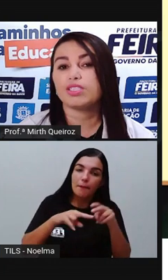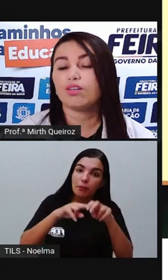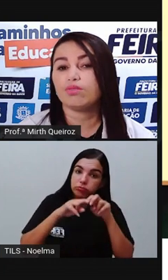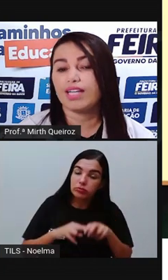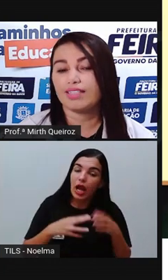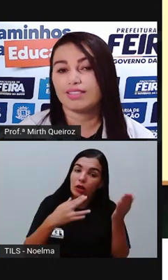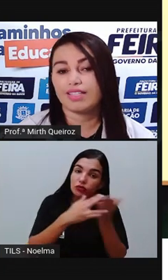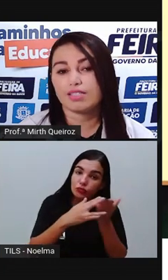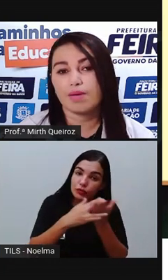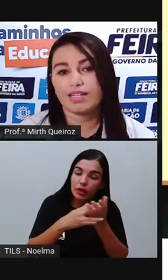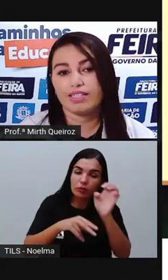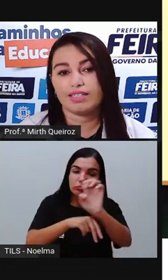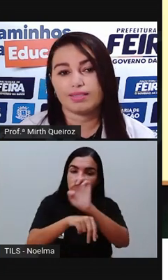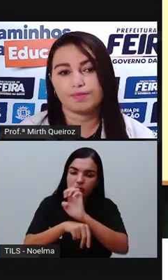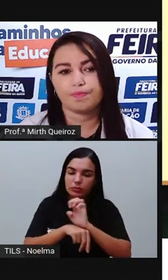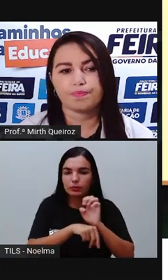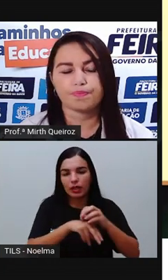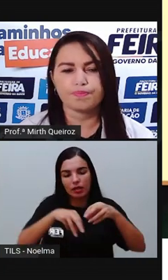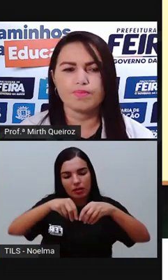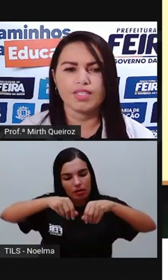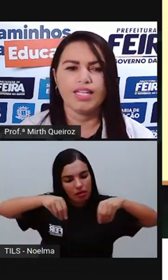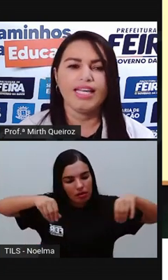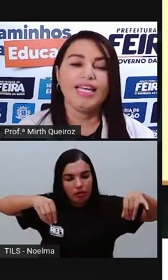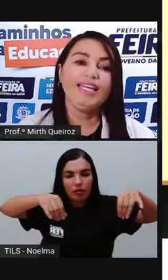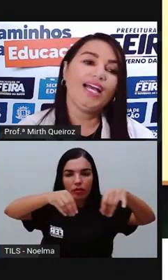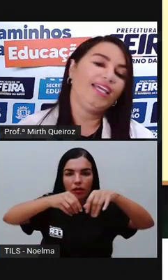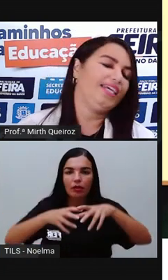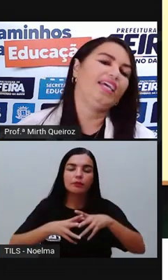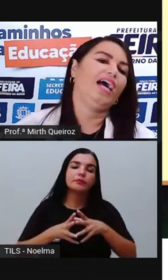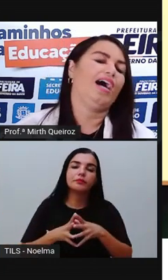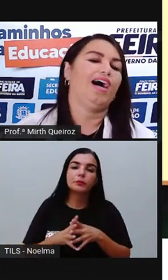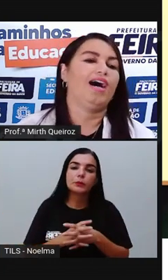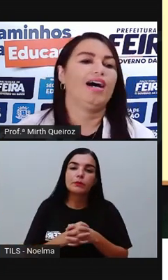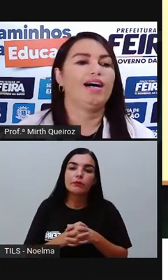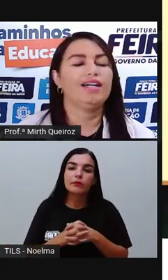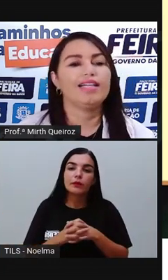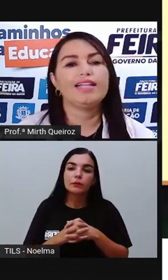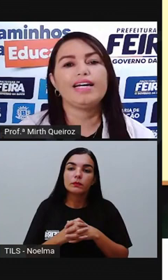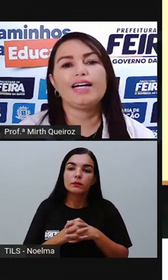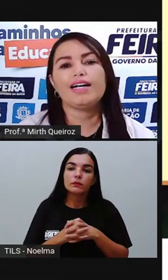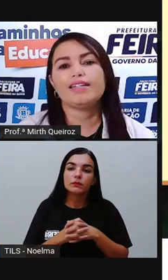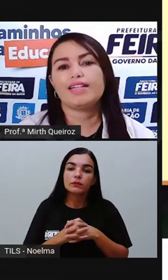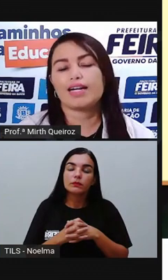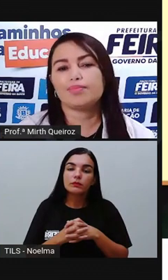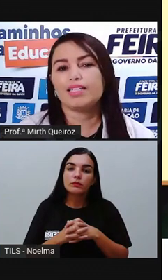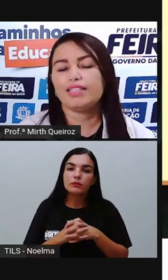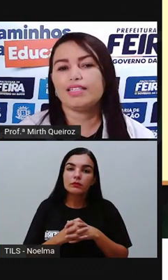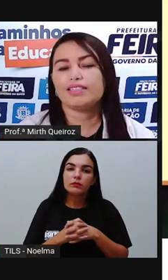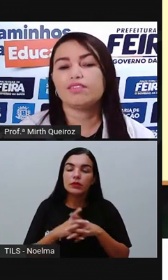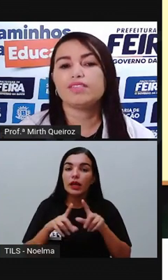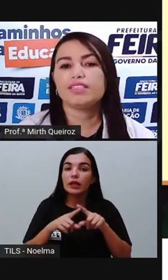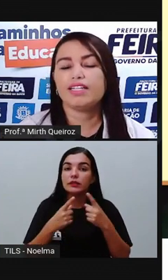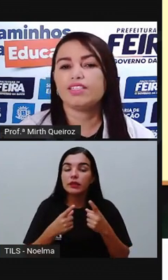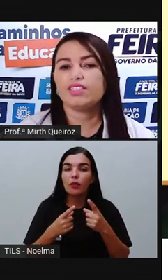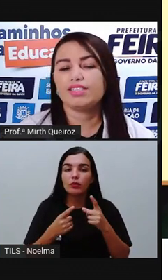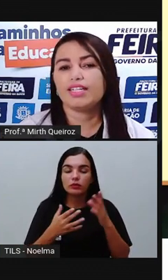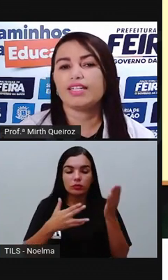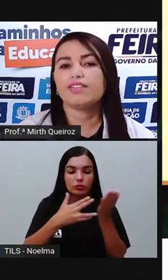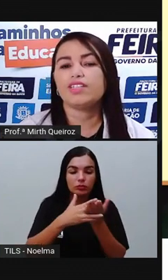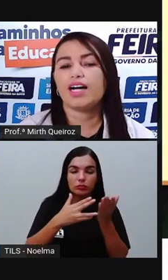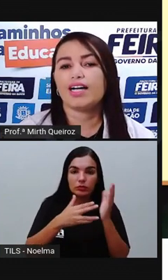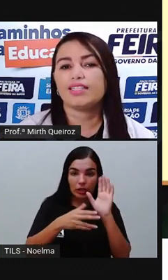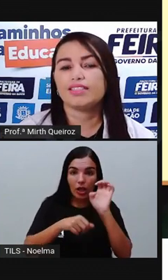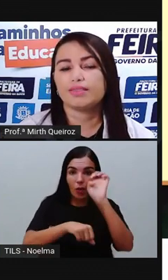né? Distribuição das sesmarias. E aí, lá na capitania de São Vicente,